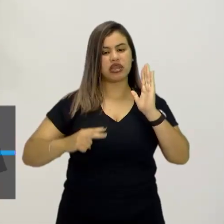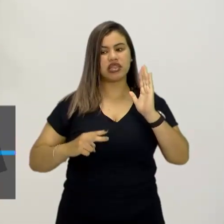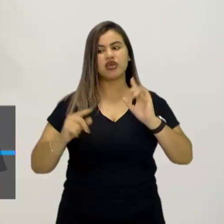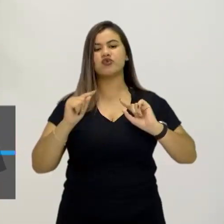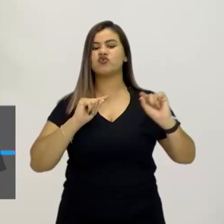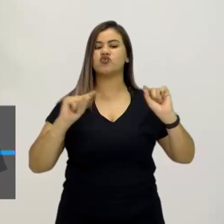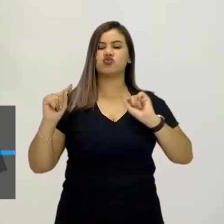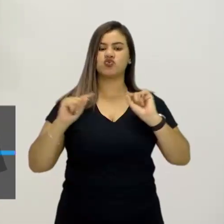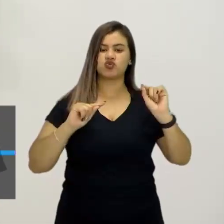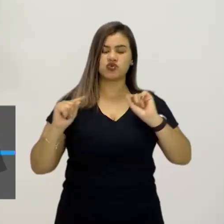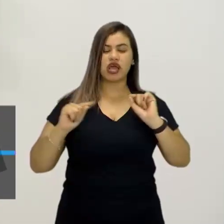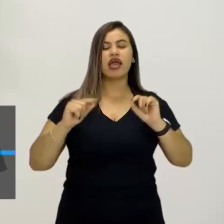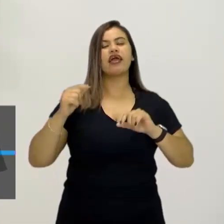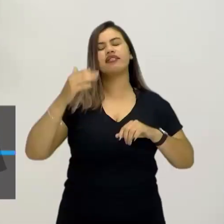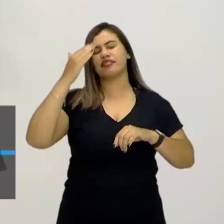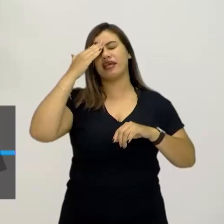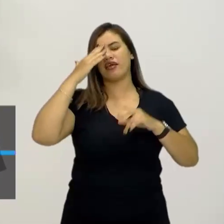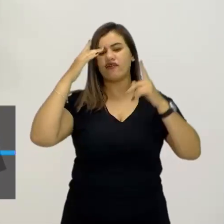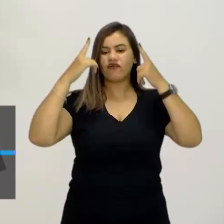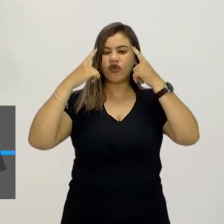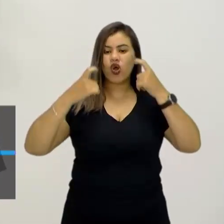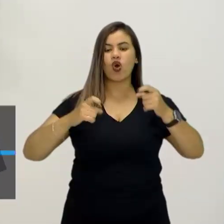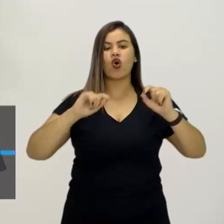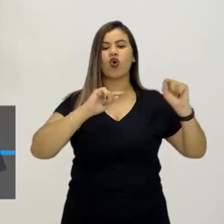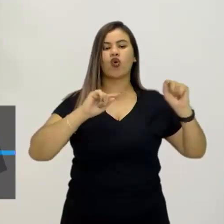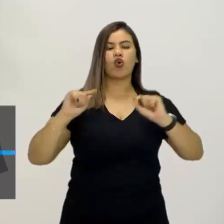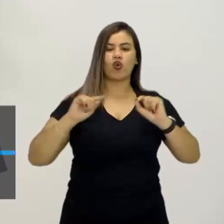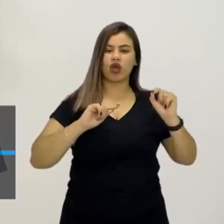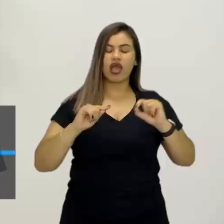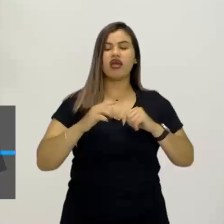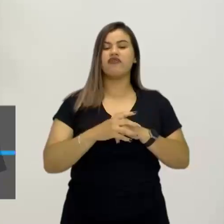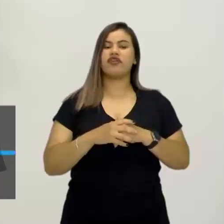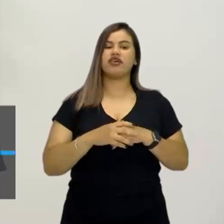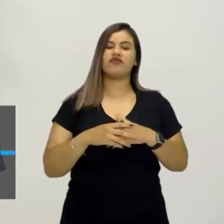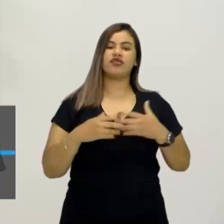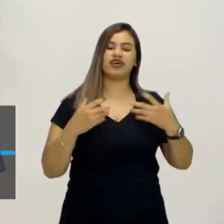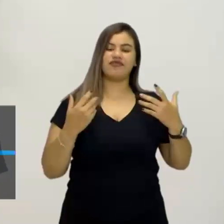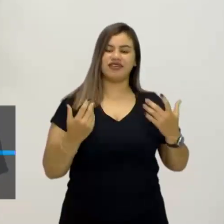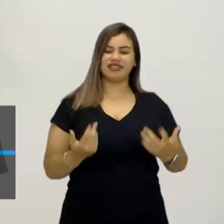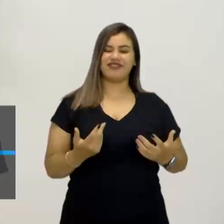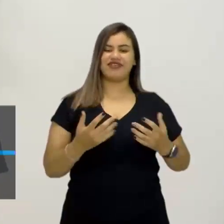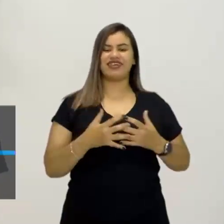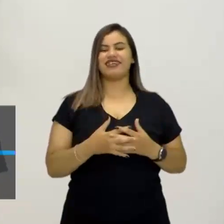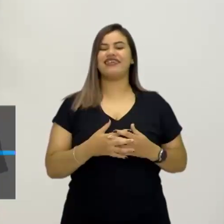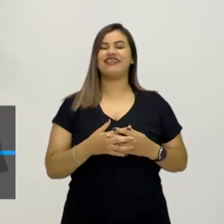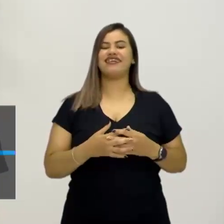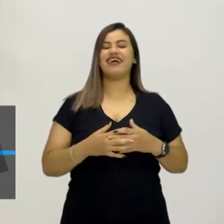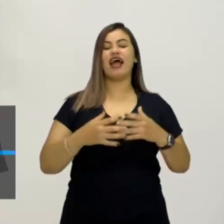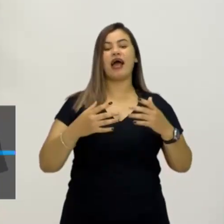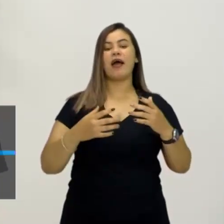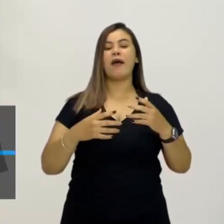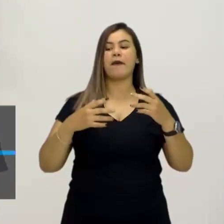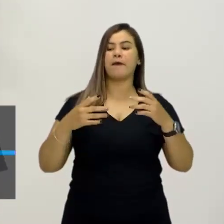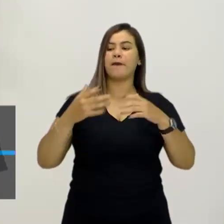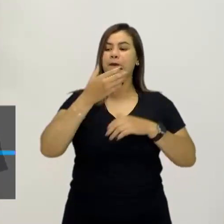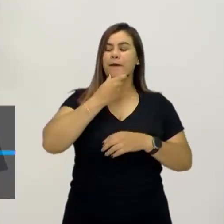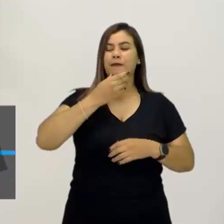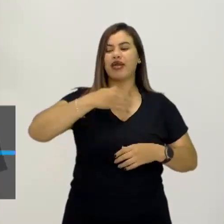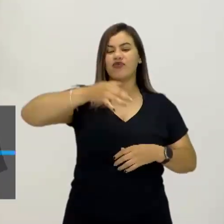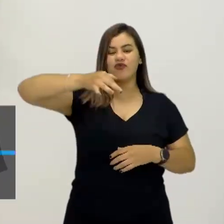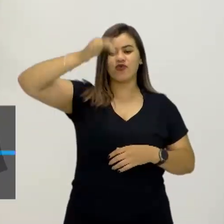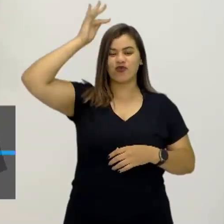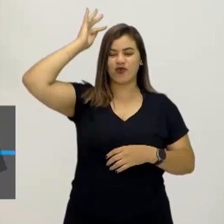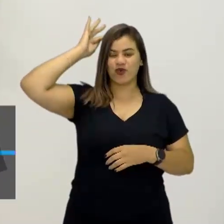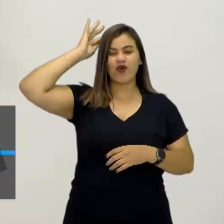que tipo de violência é essa, que eu tentei exprimir também falando do Foucault, que é essa violência que é muito sutil,